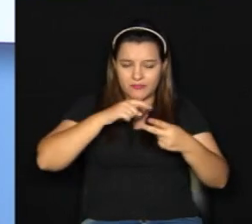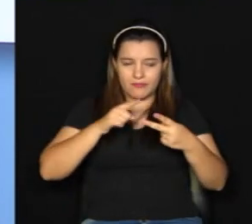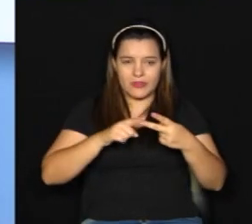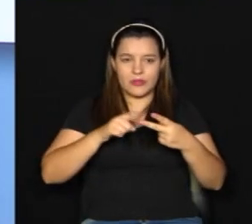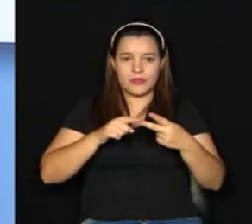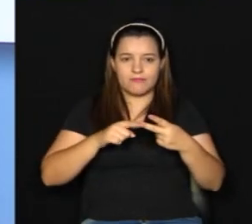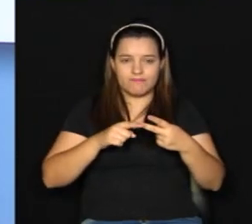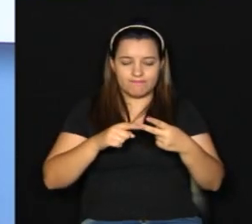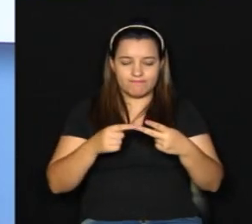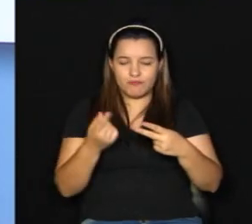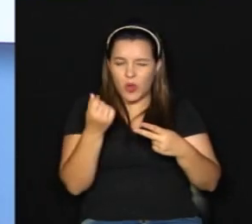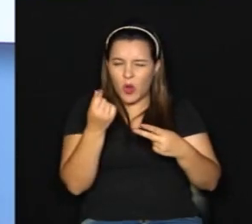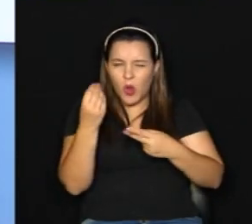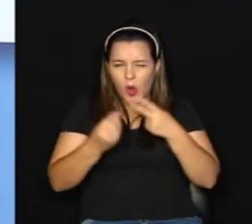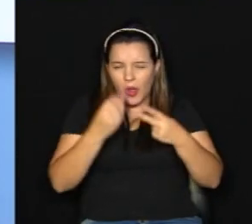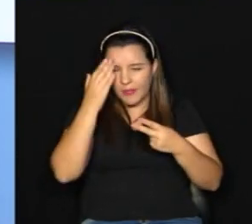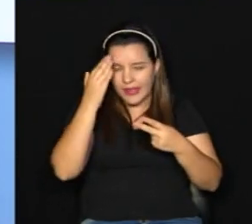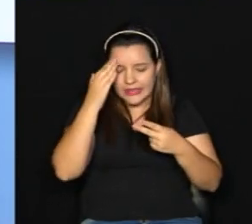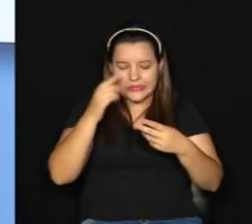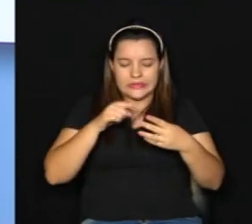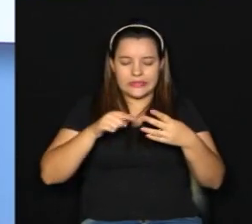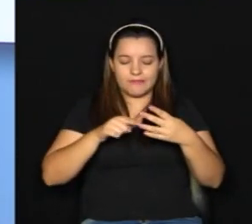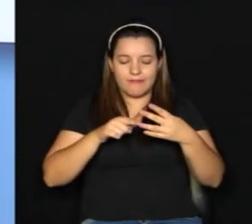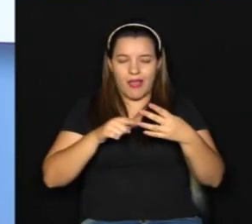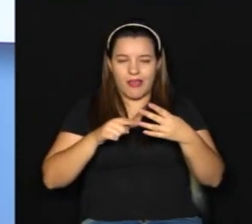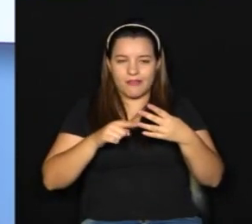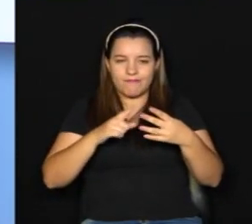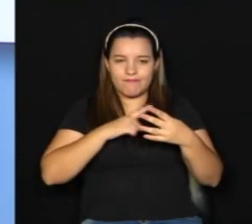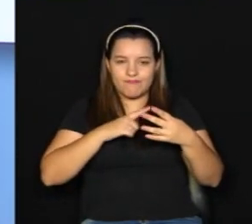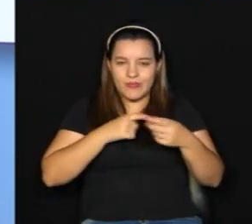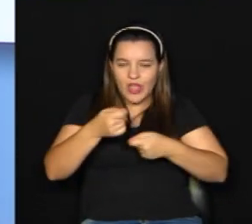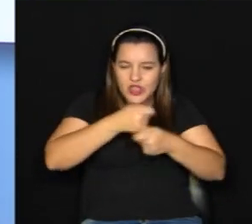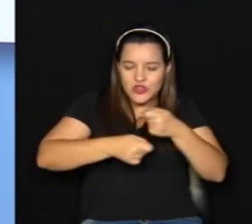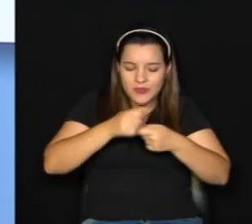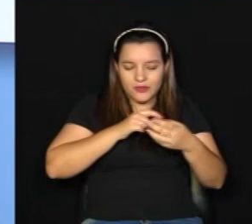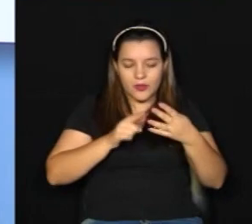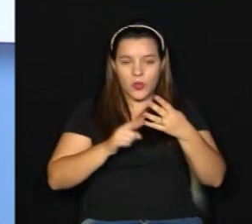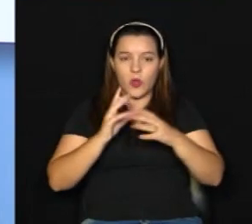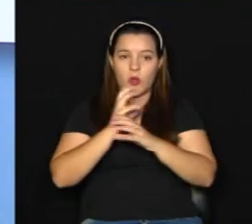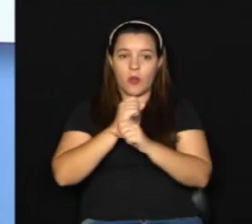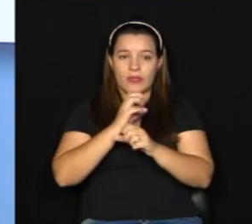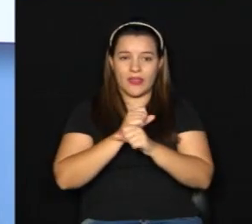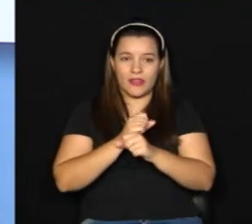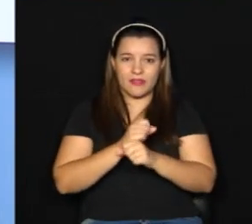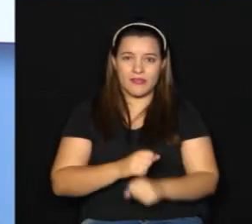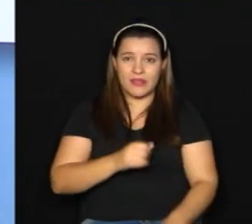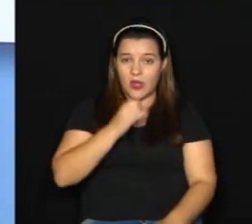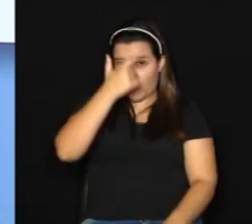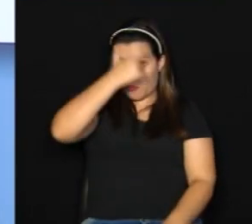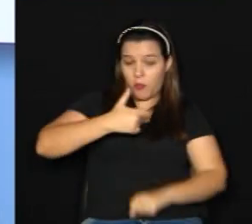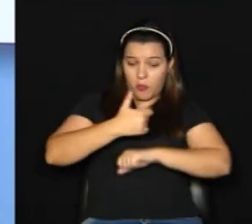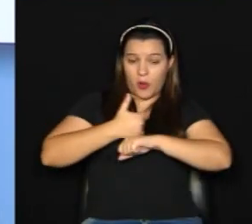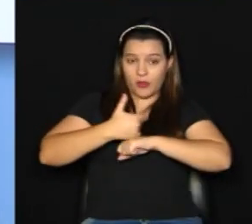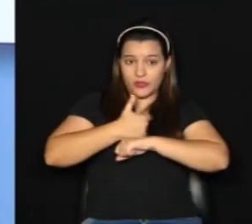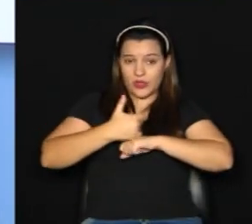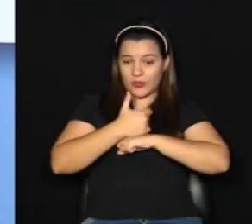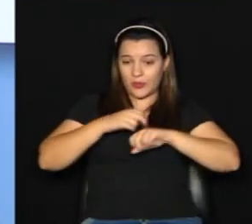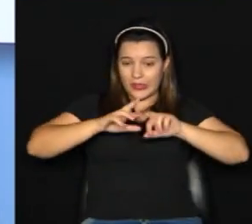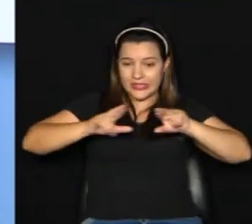gerenciamento de custos e contabilidade para não contadores. Às vezes, pessoa, principalmente os pequenos